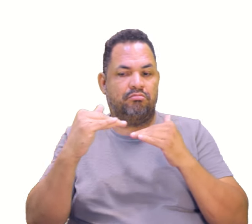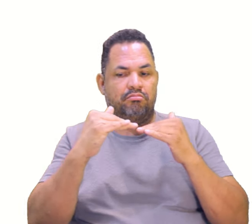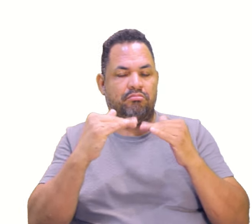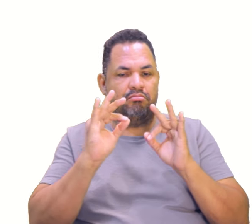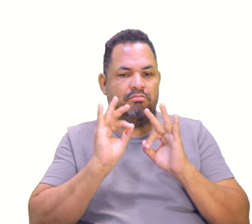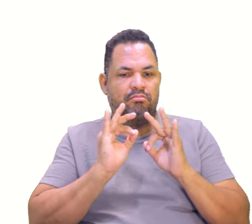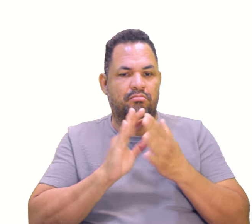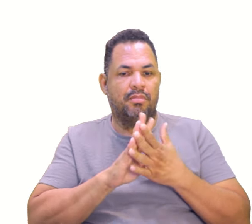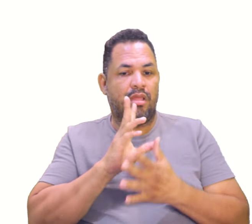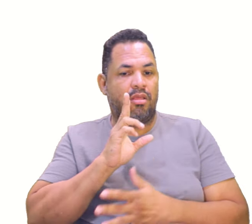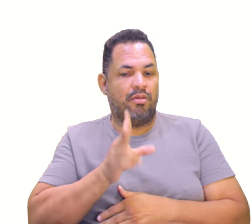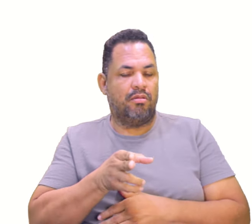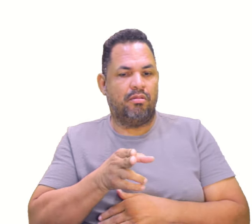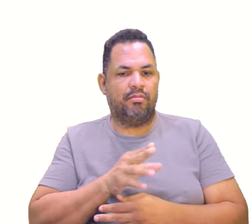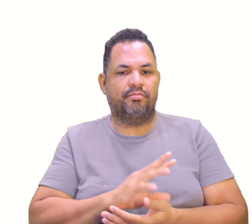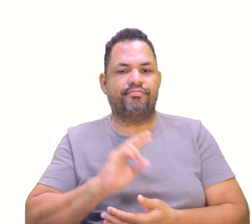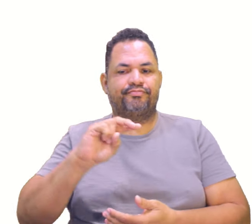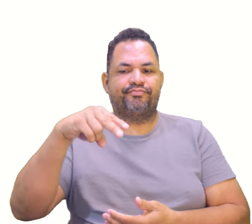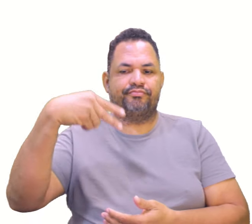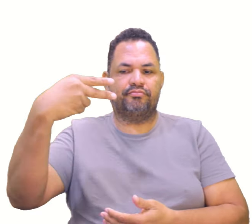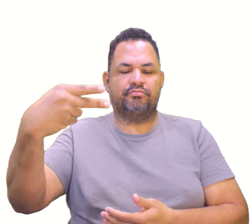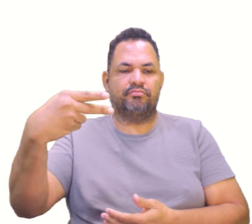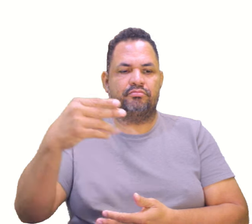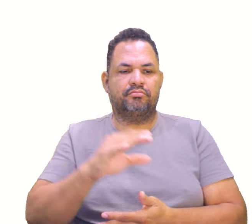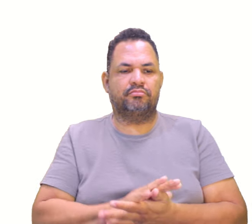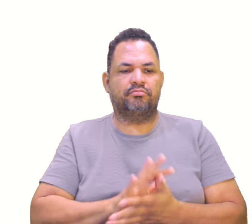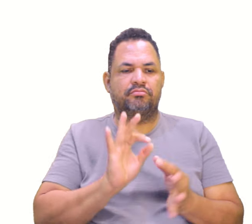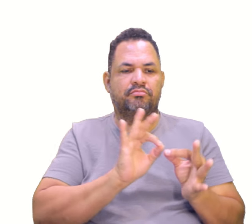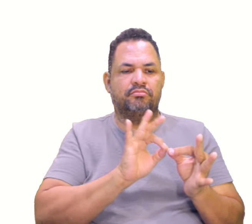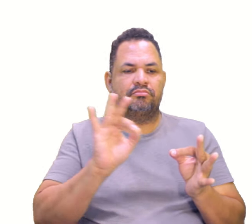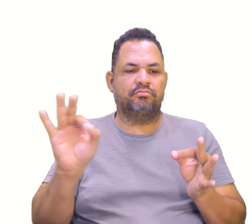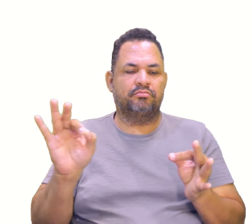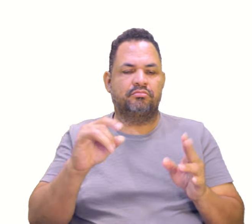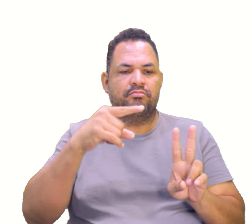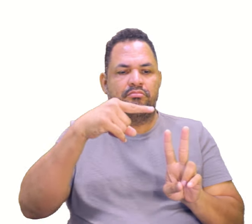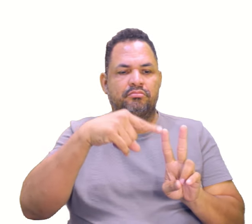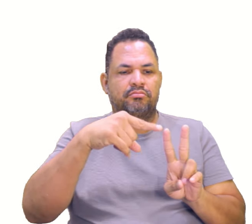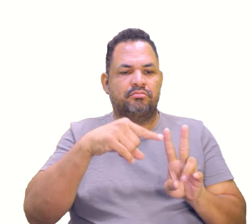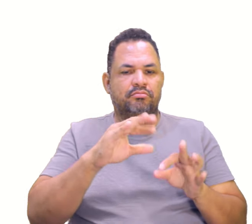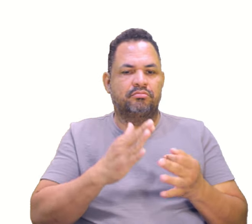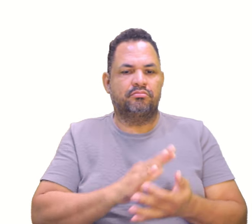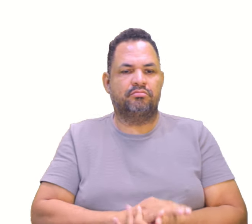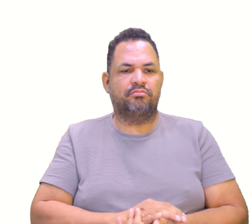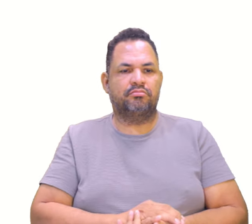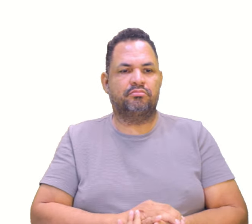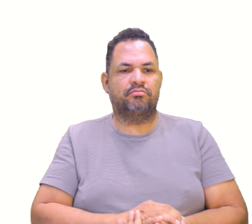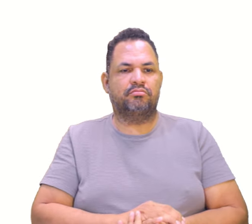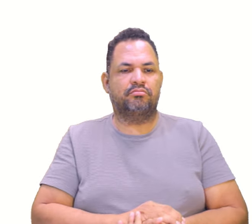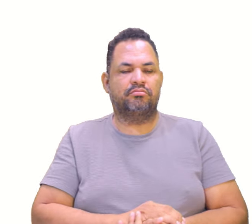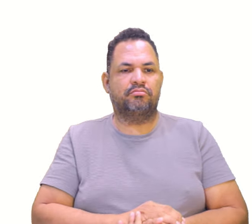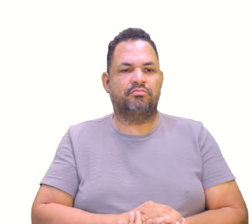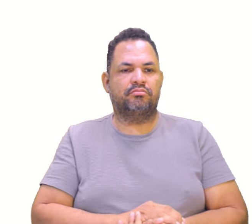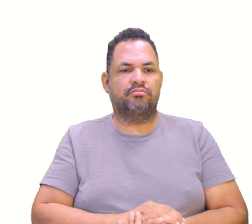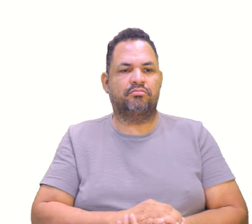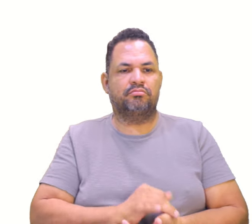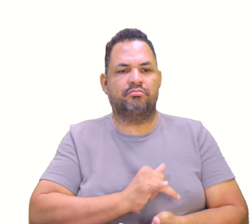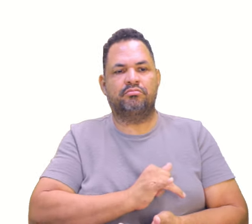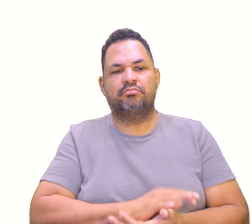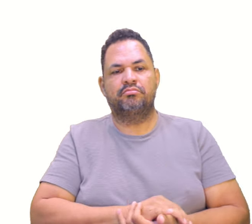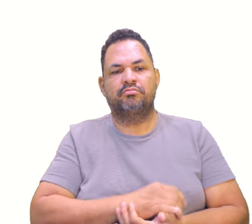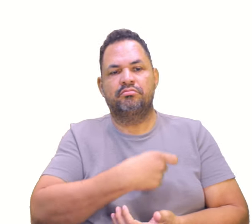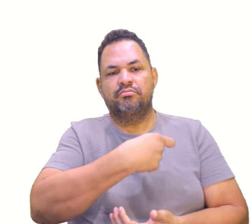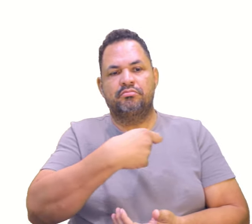xB ao quadrado, certo? Então a distância vai ser a raiz. Vamos lá, olha aqui. Quem é o x do A e o y do A?